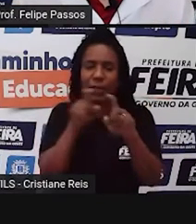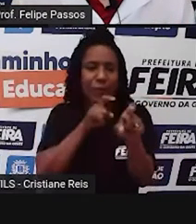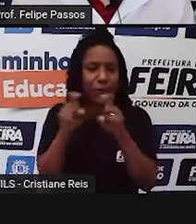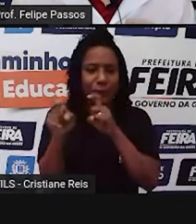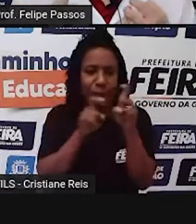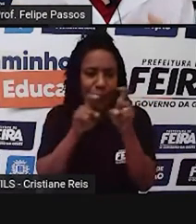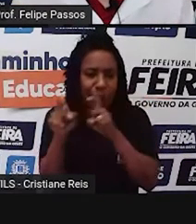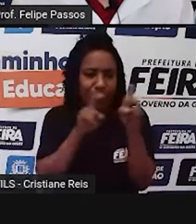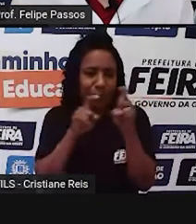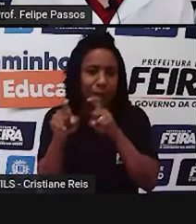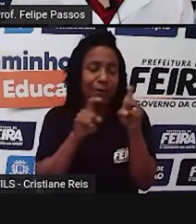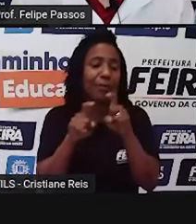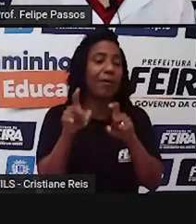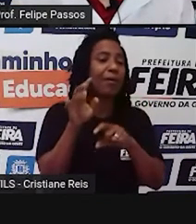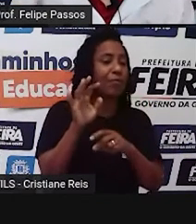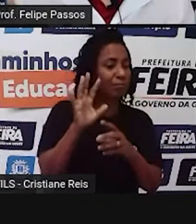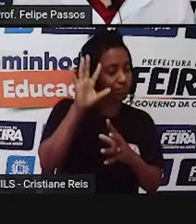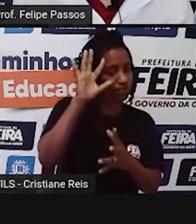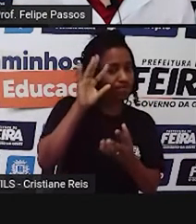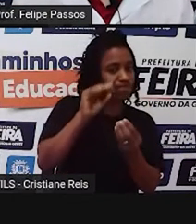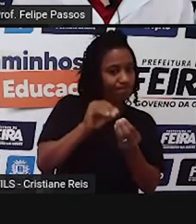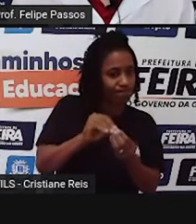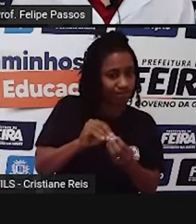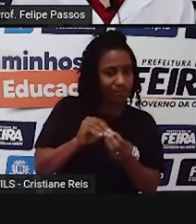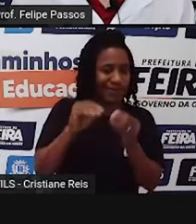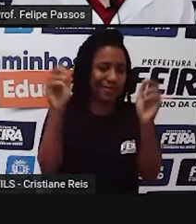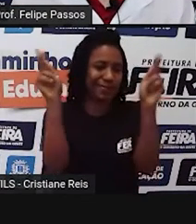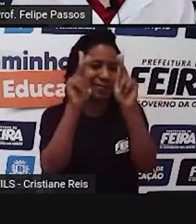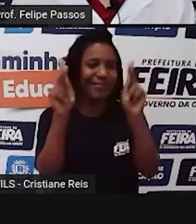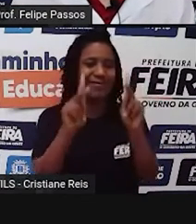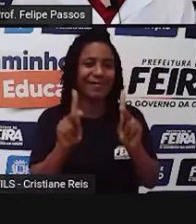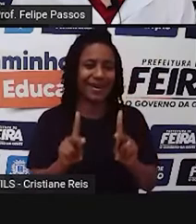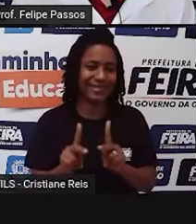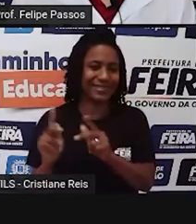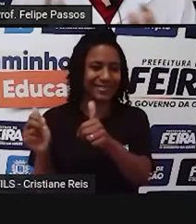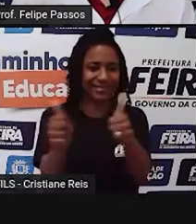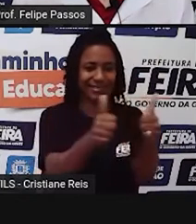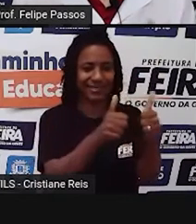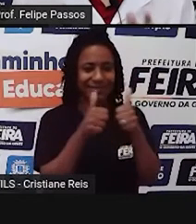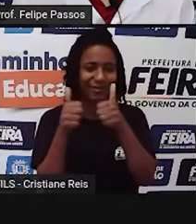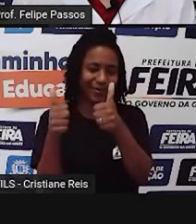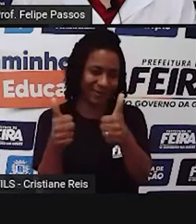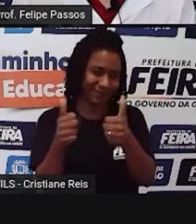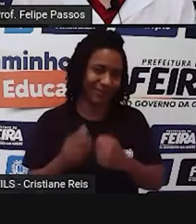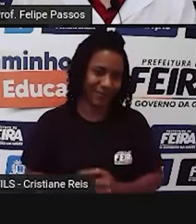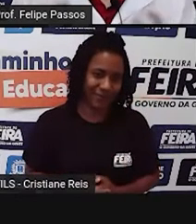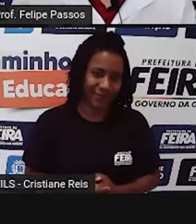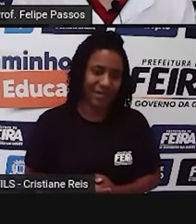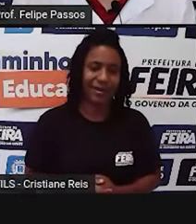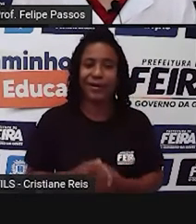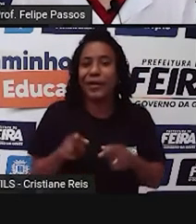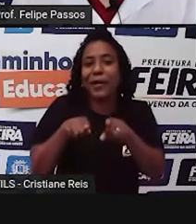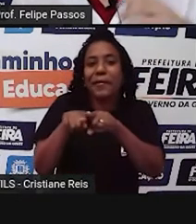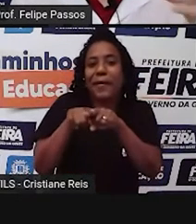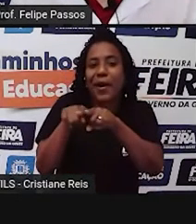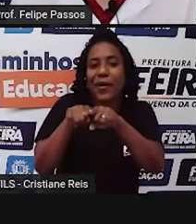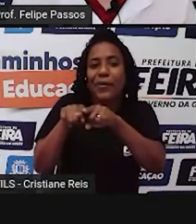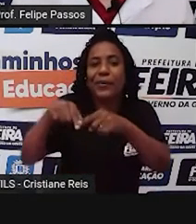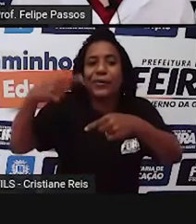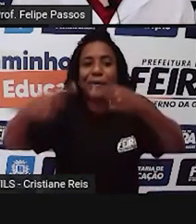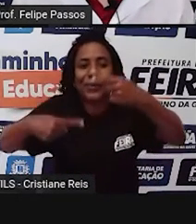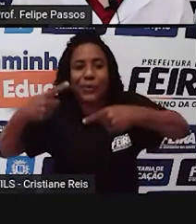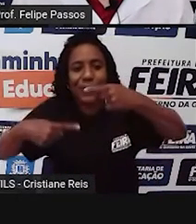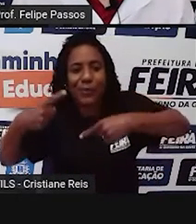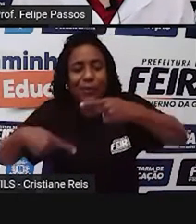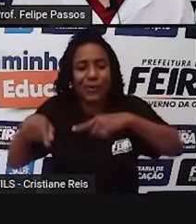discordância, depois dessa discussão, fique tudo bem novamente. Quem é que tem irmão que não briga, mas que aí